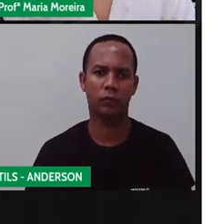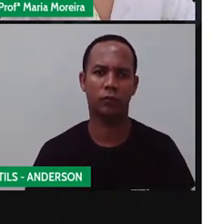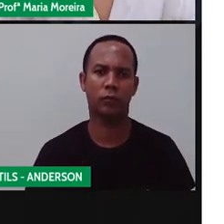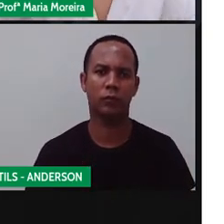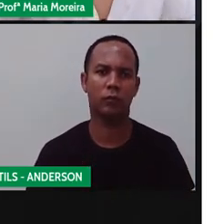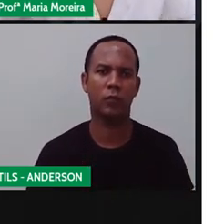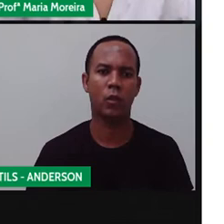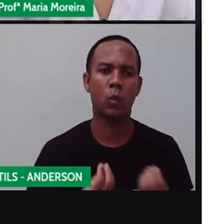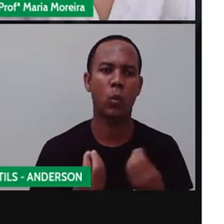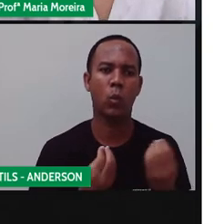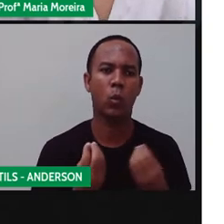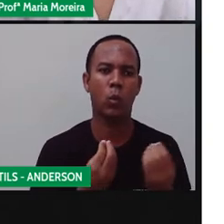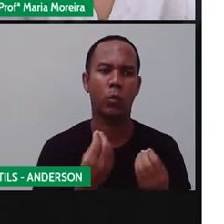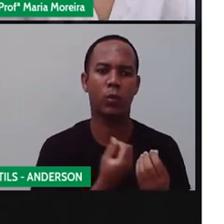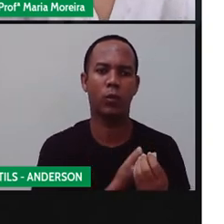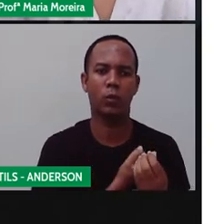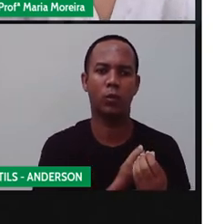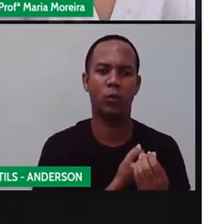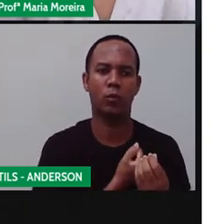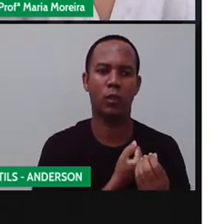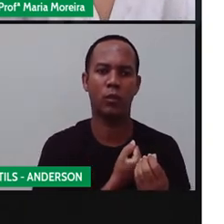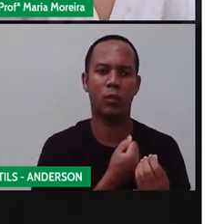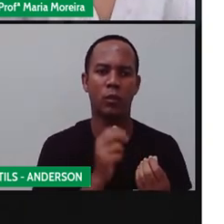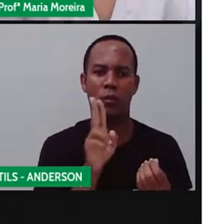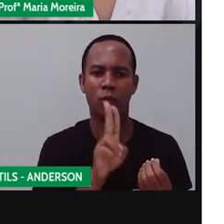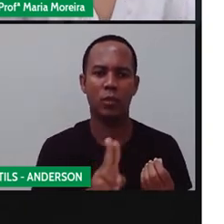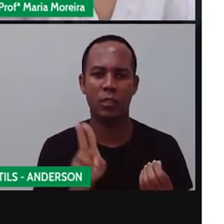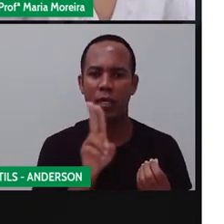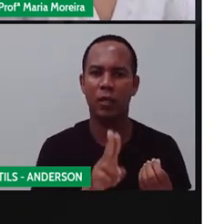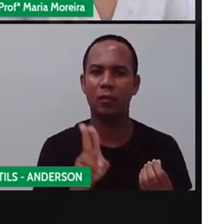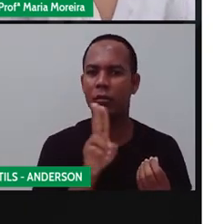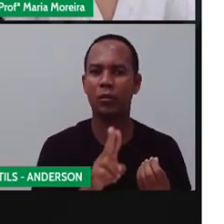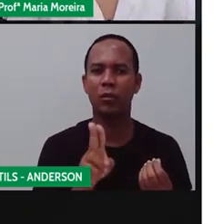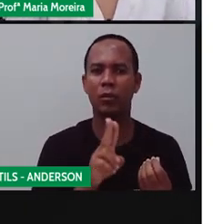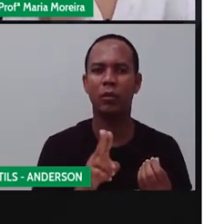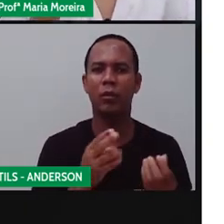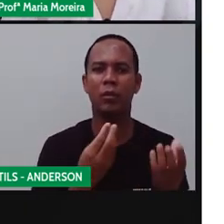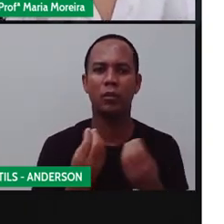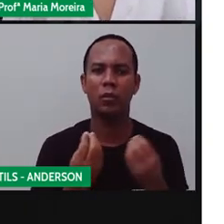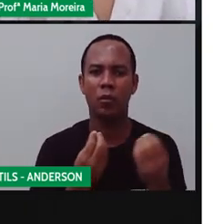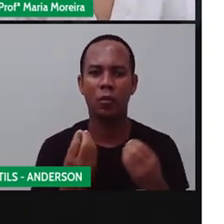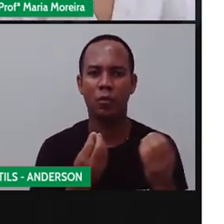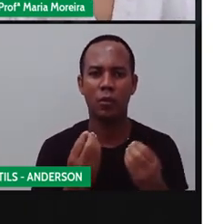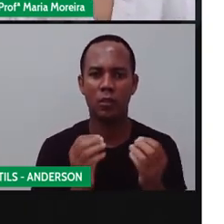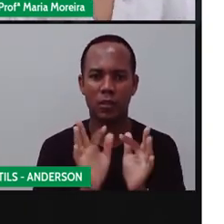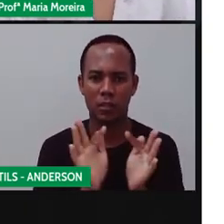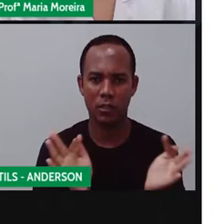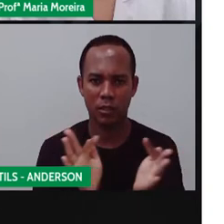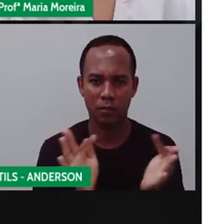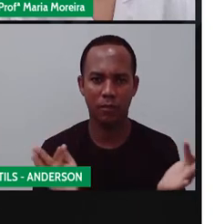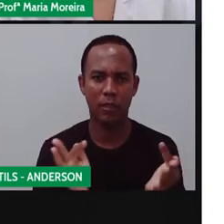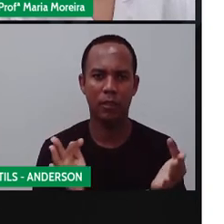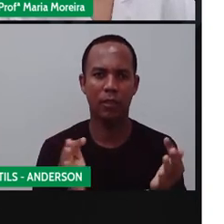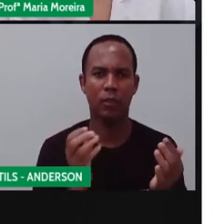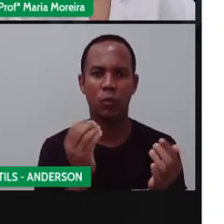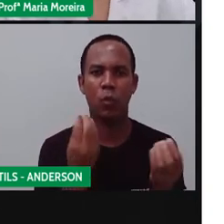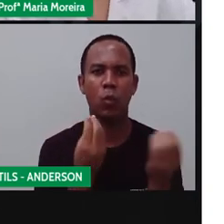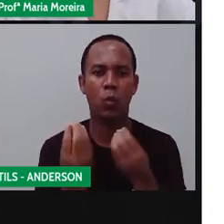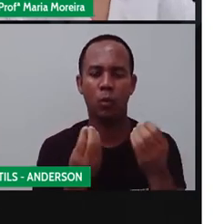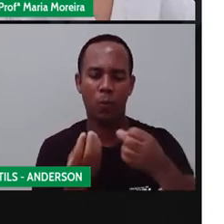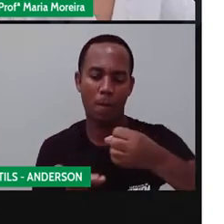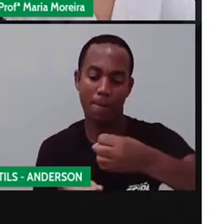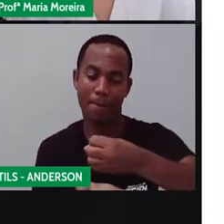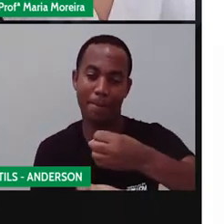O sistema de numeração utilizado pelos egípcios era o sistema de agrupamento simples com base 10.